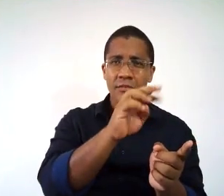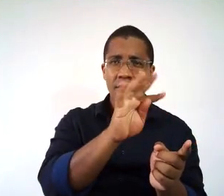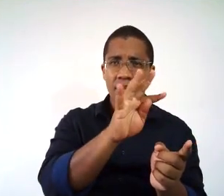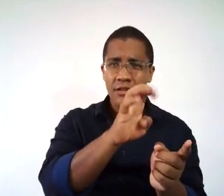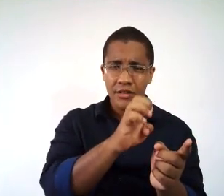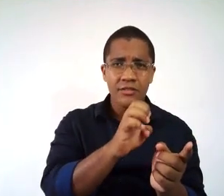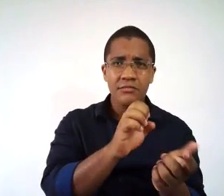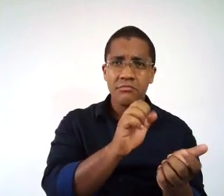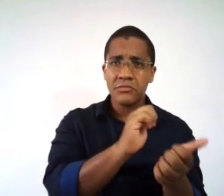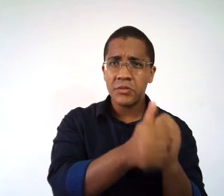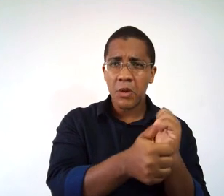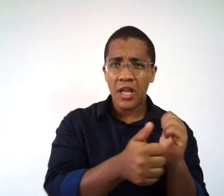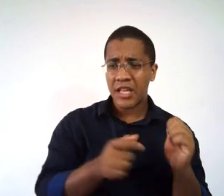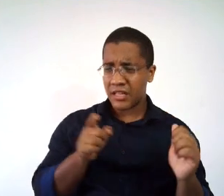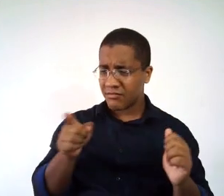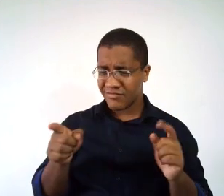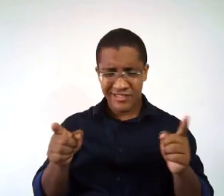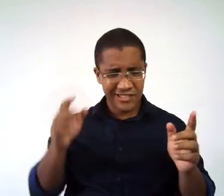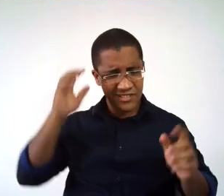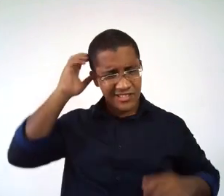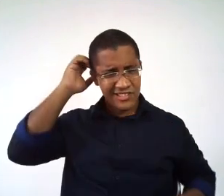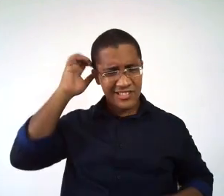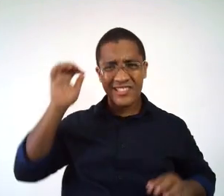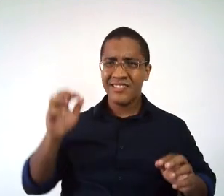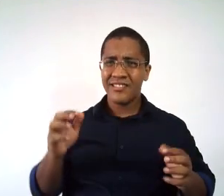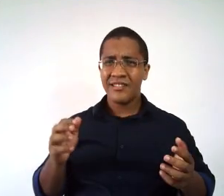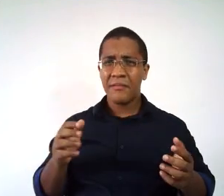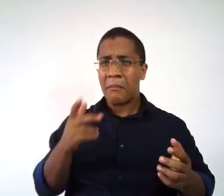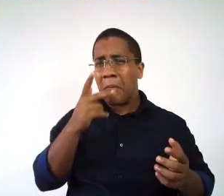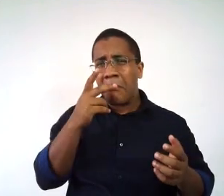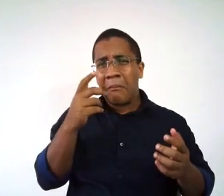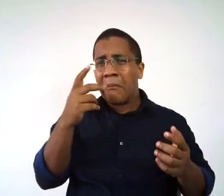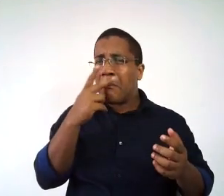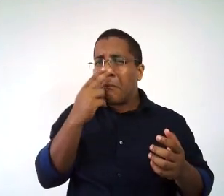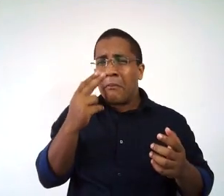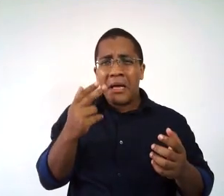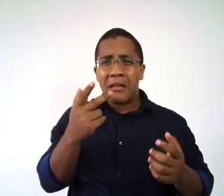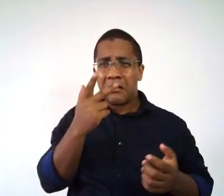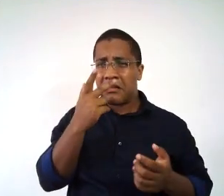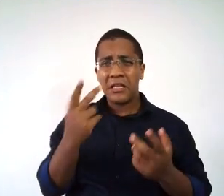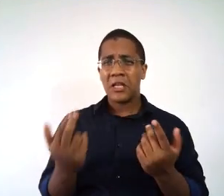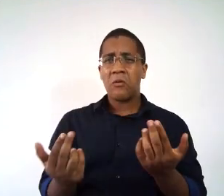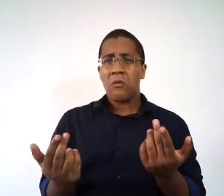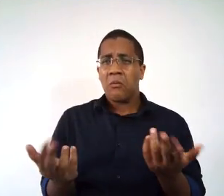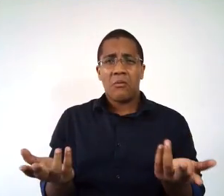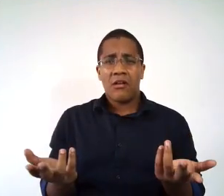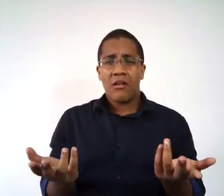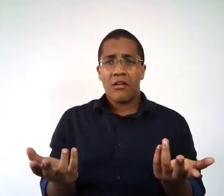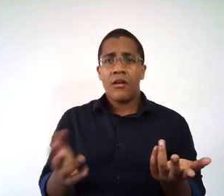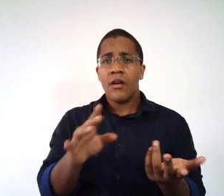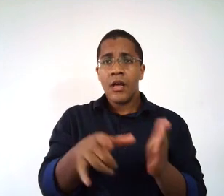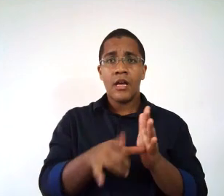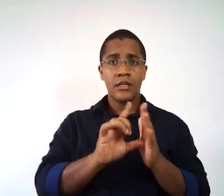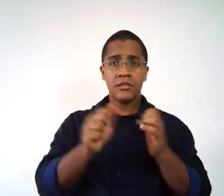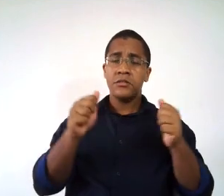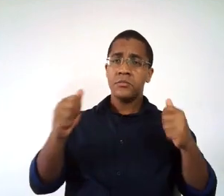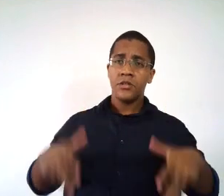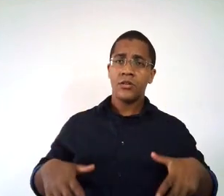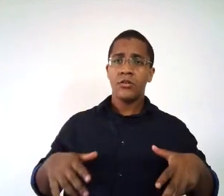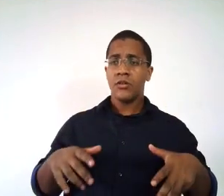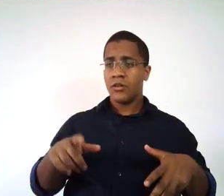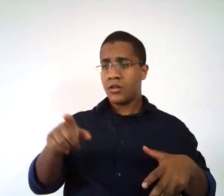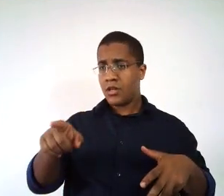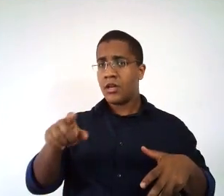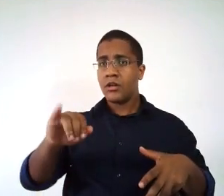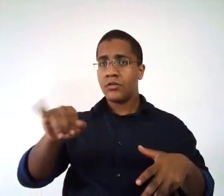Para mim, basicamente é a mesma coisa. A senhora falou no slide anterior a diferença entre jogos e esportes. Ok.